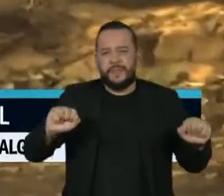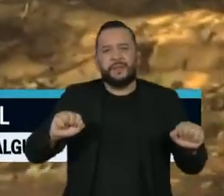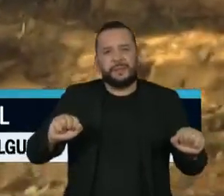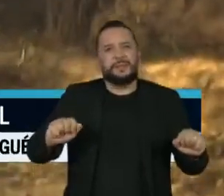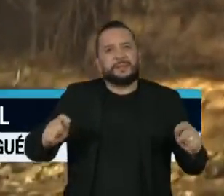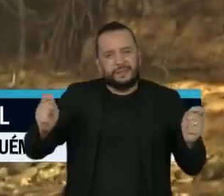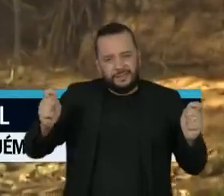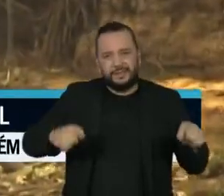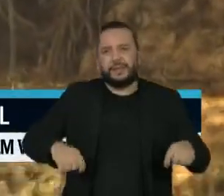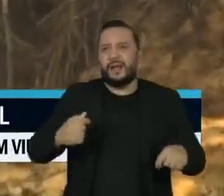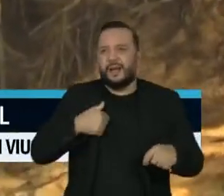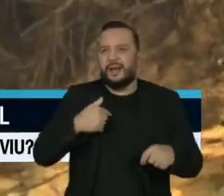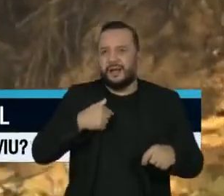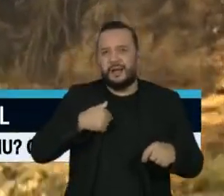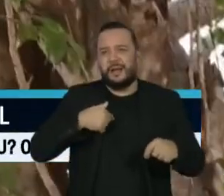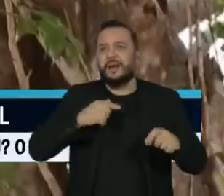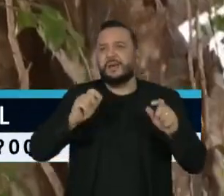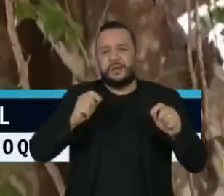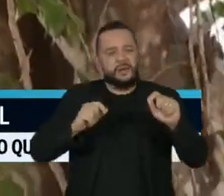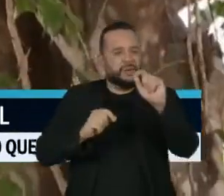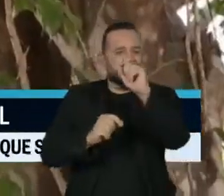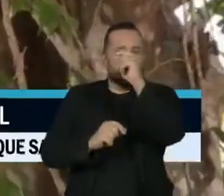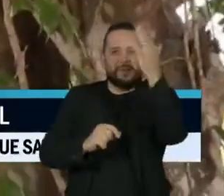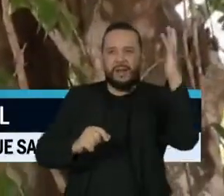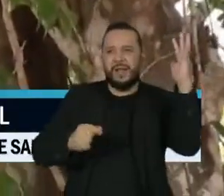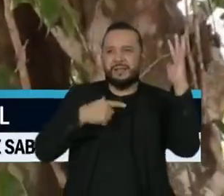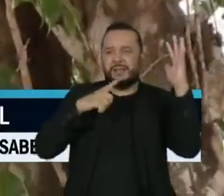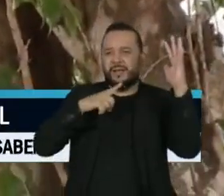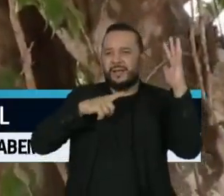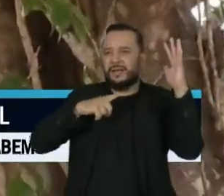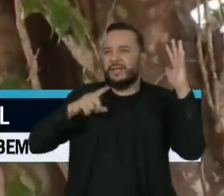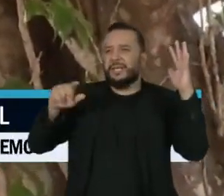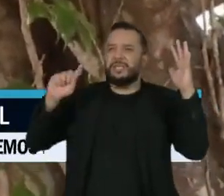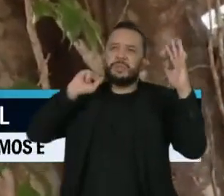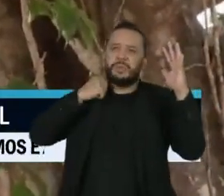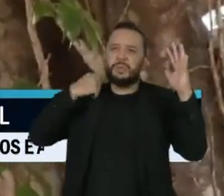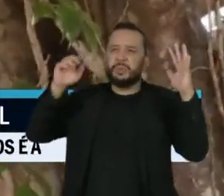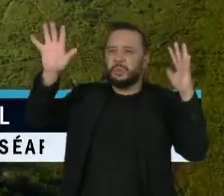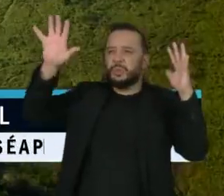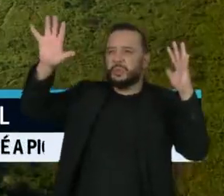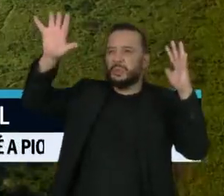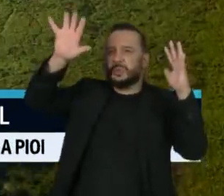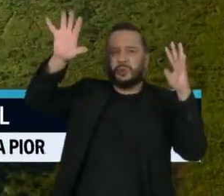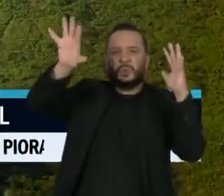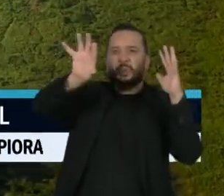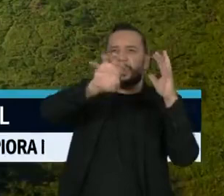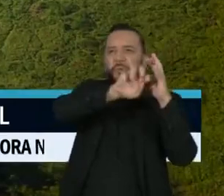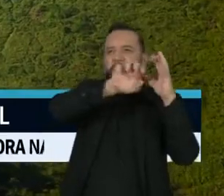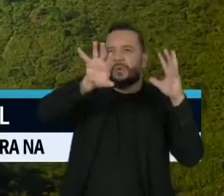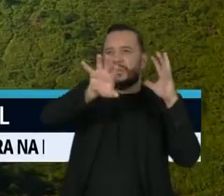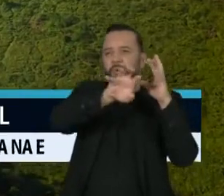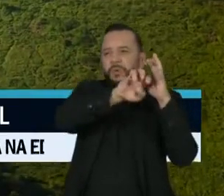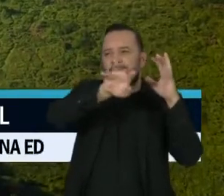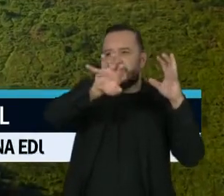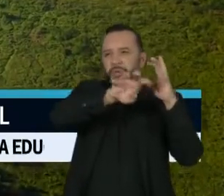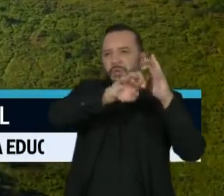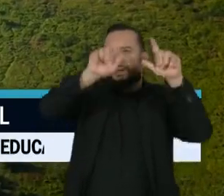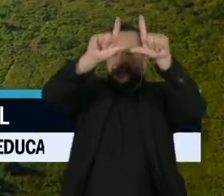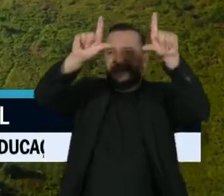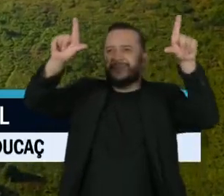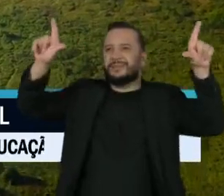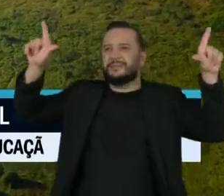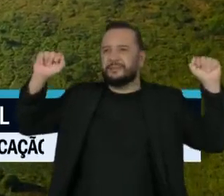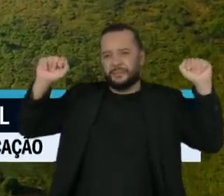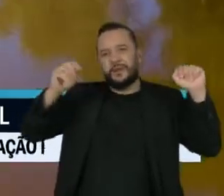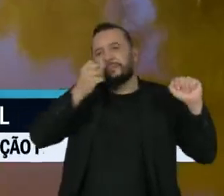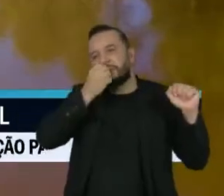potencial de resgate de carbono muito importante. Ou seja, são florestas que, tanto para o equilíbrio climático, ambiental